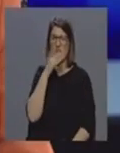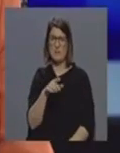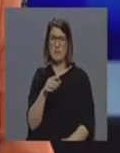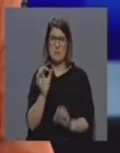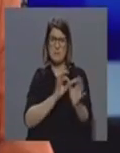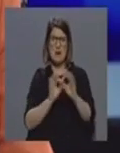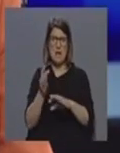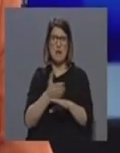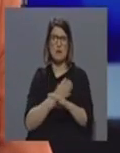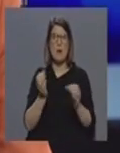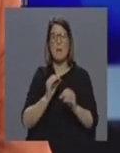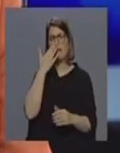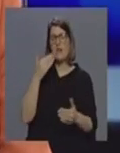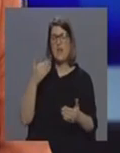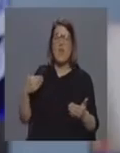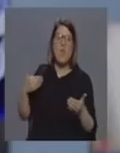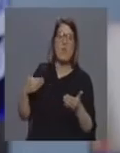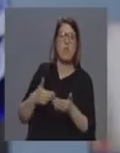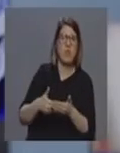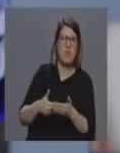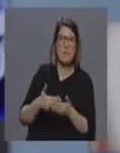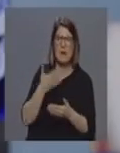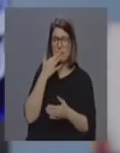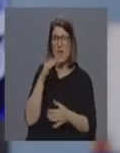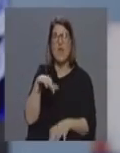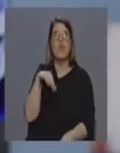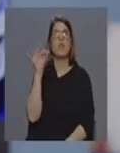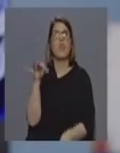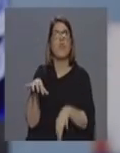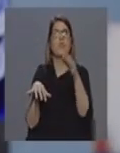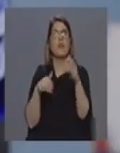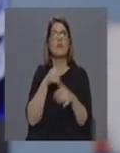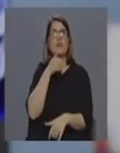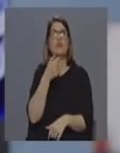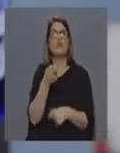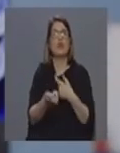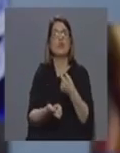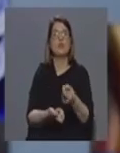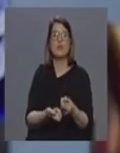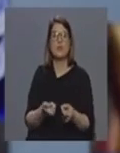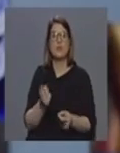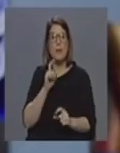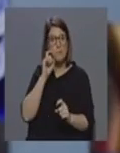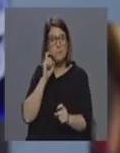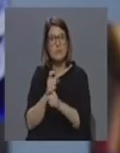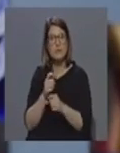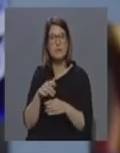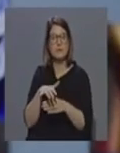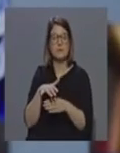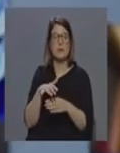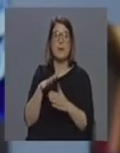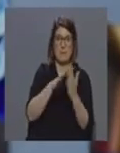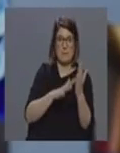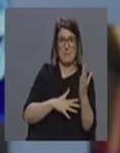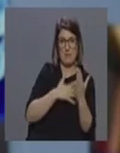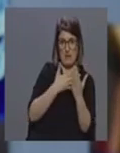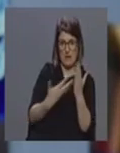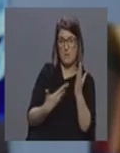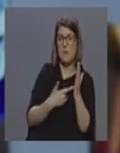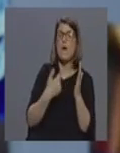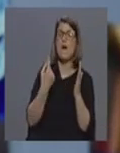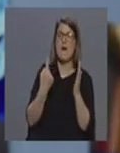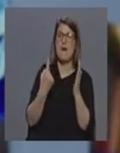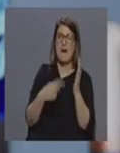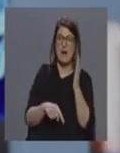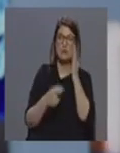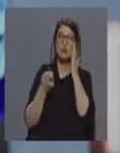preparado e estão a fazer as coisas um bocadinho aqui avulso não é é porque há um plano ao FIOC aqui implementado e